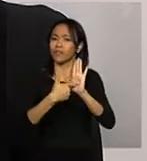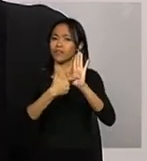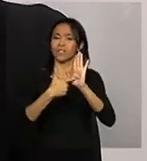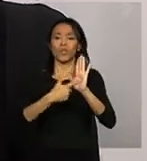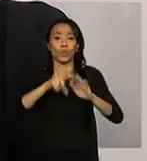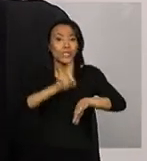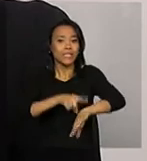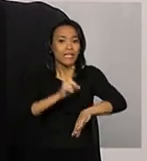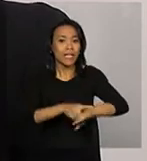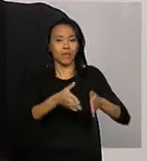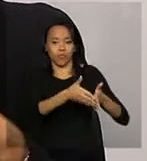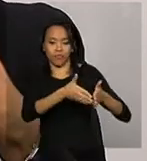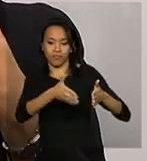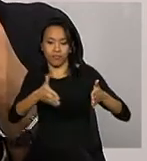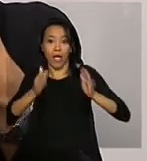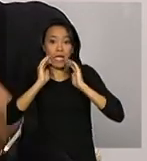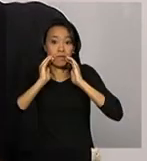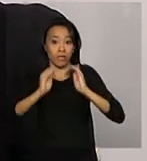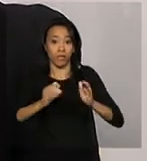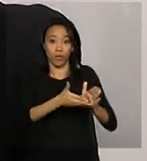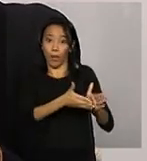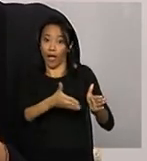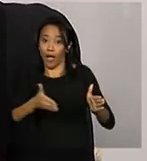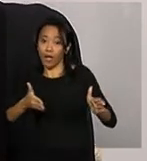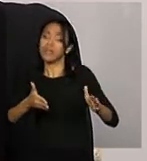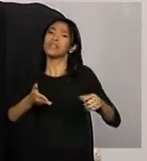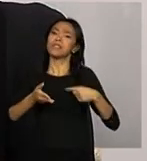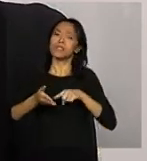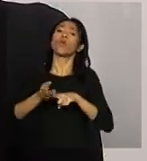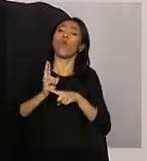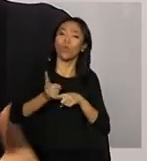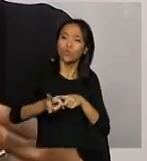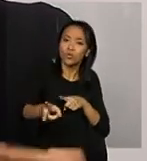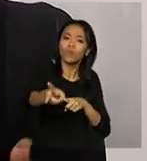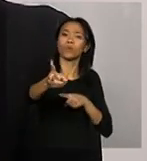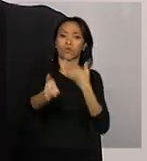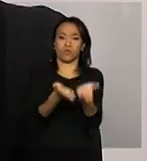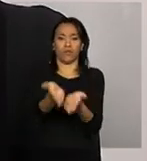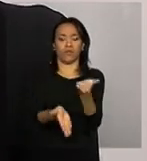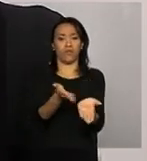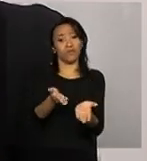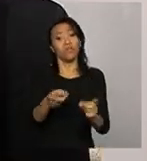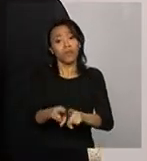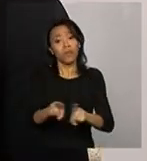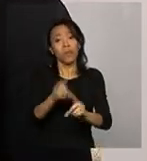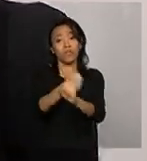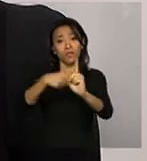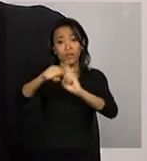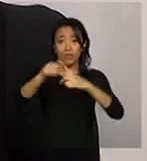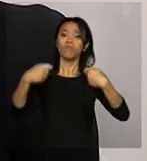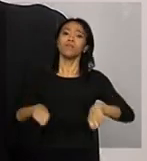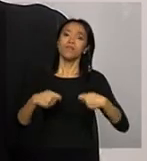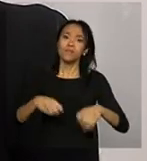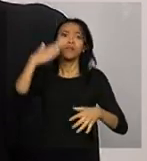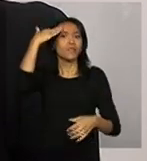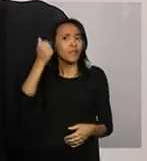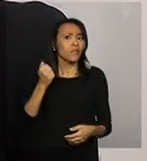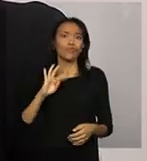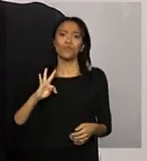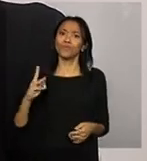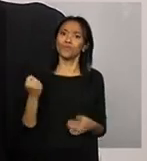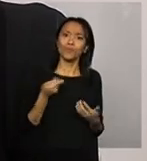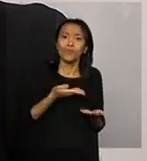prazos, enfim, um serviço regular, etc., etc. E a sociedade precisa saber de tudo isso,